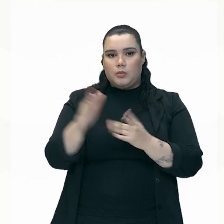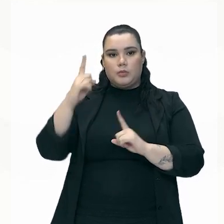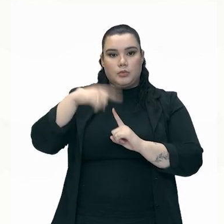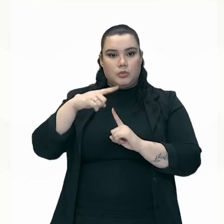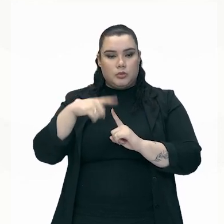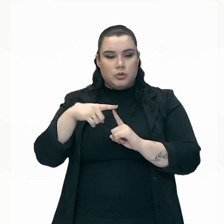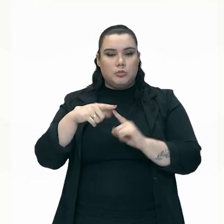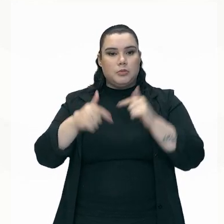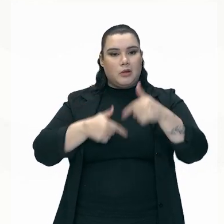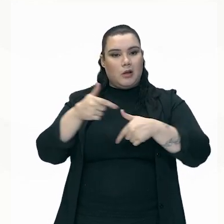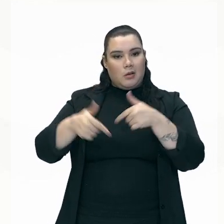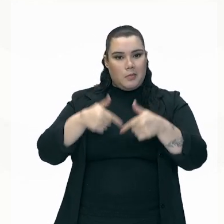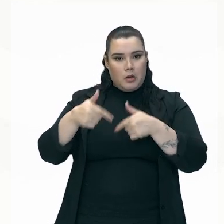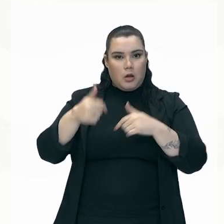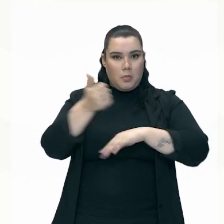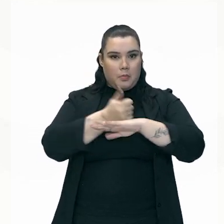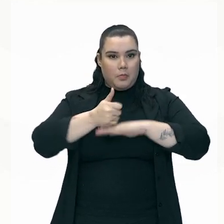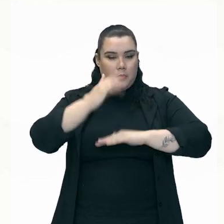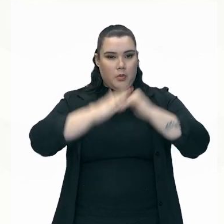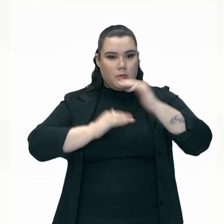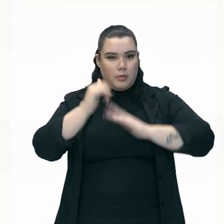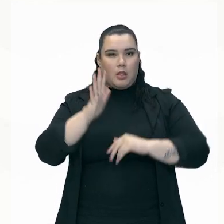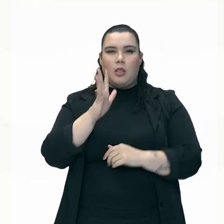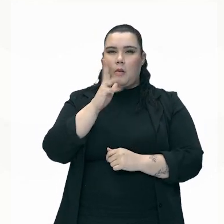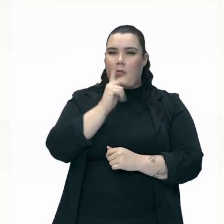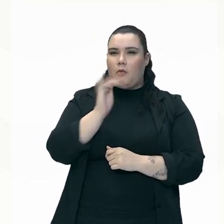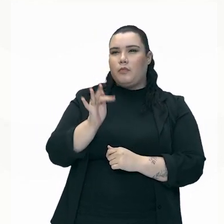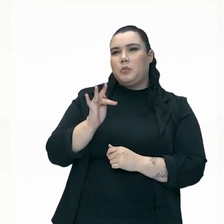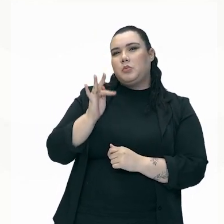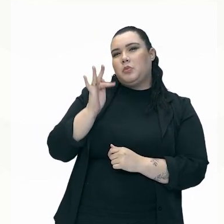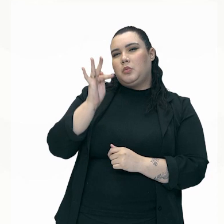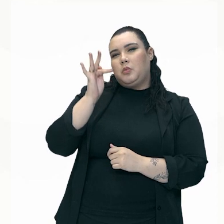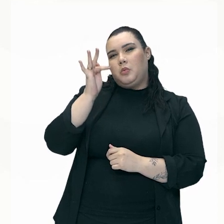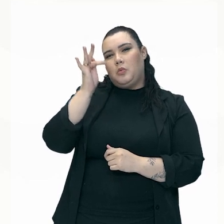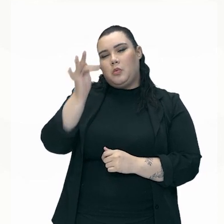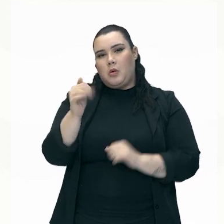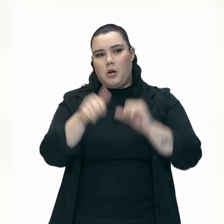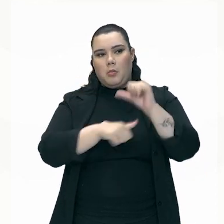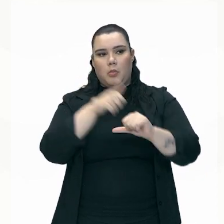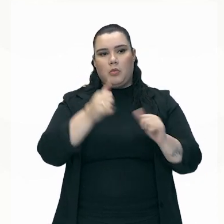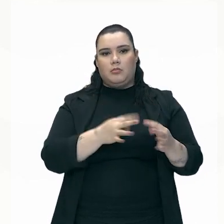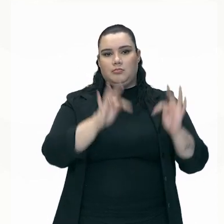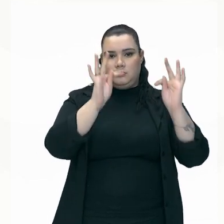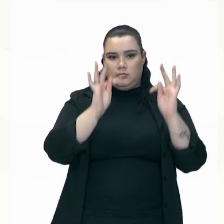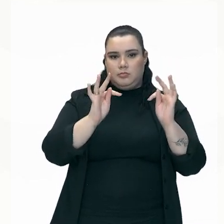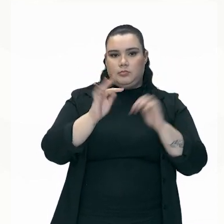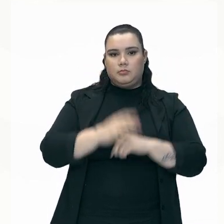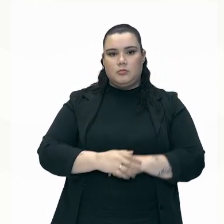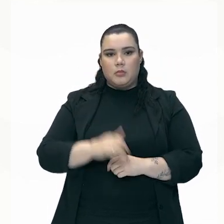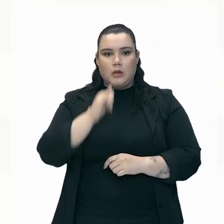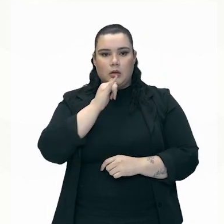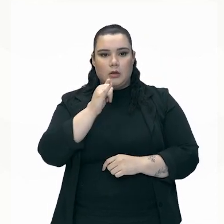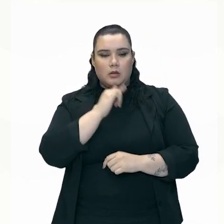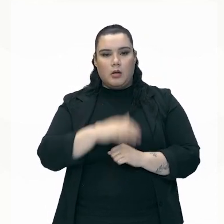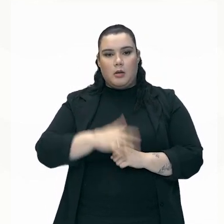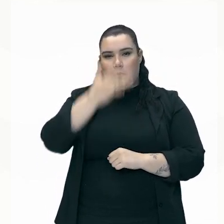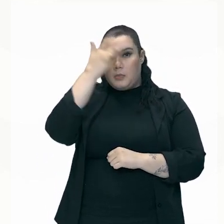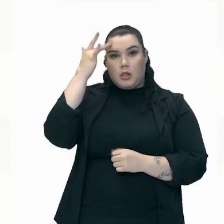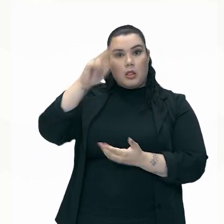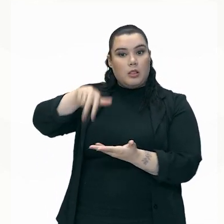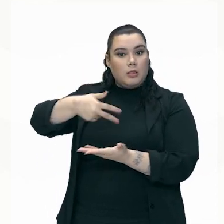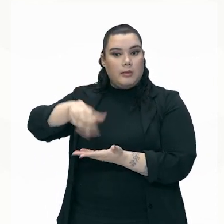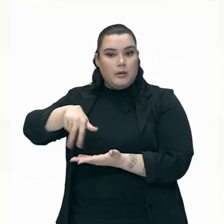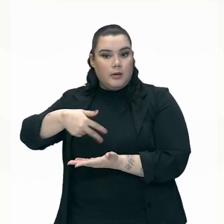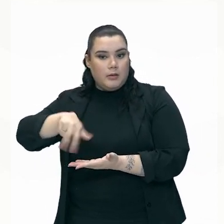profissão que vão demorar um pouco mais para serem substituídos por máquinas. Olha aqui, por exemplo, pessoas que trabalham com dança,